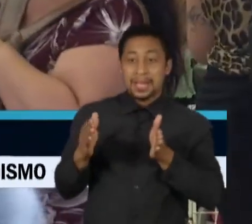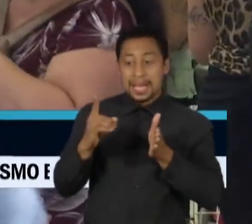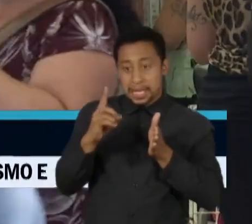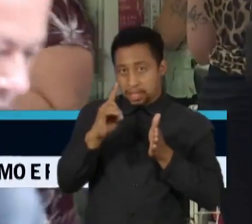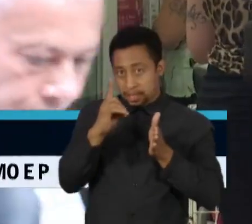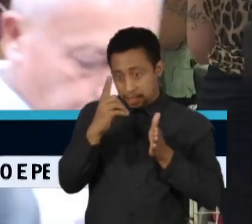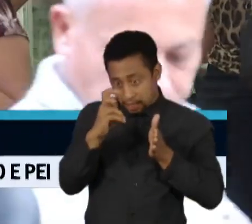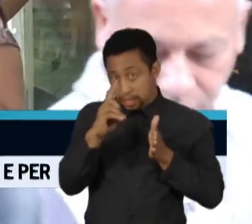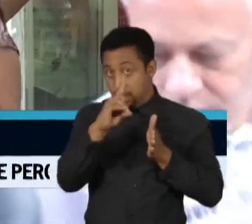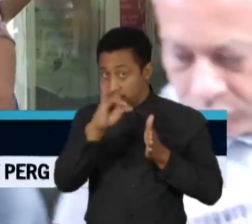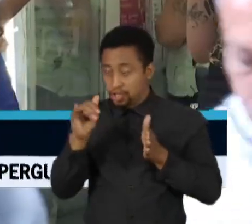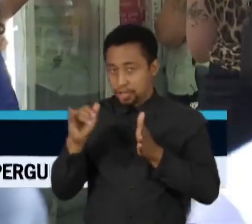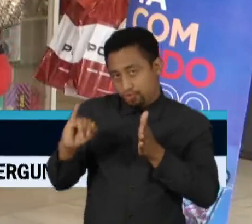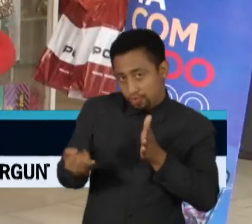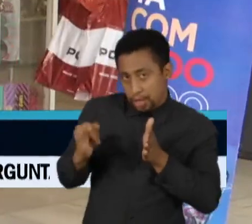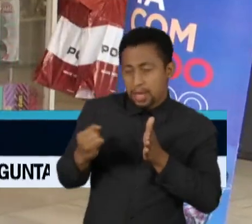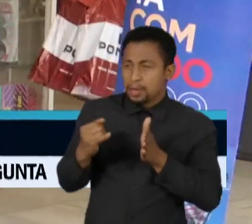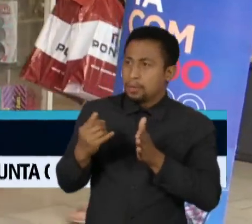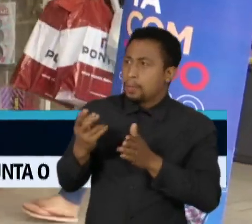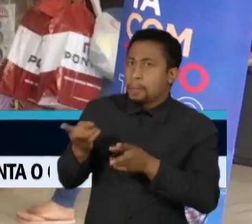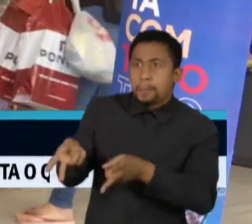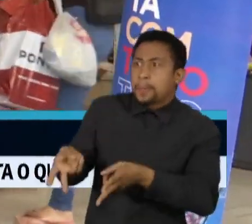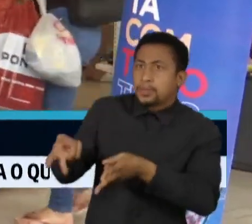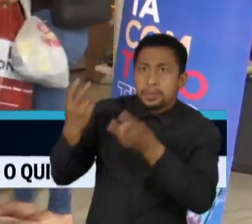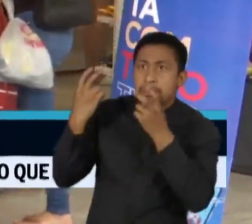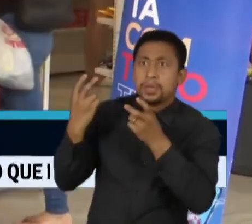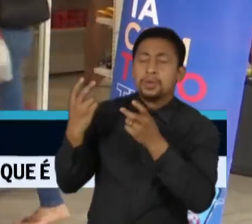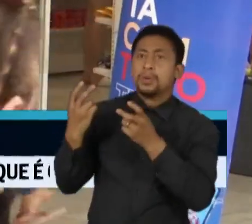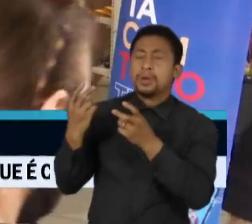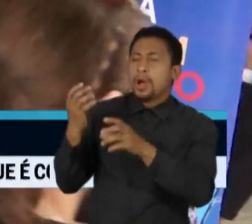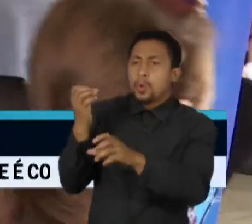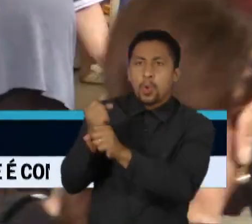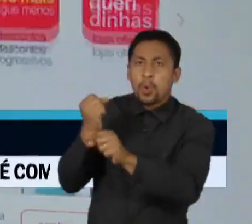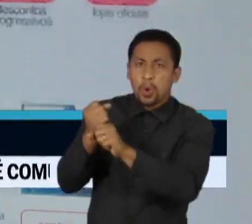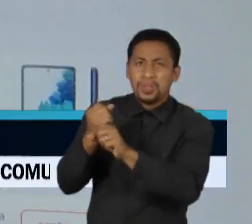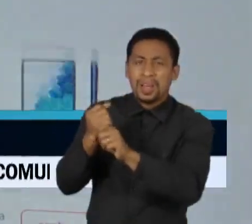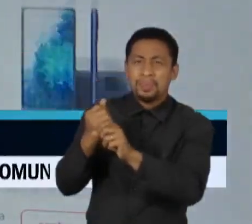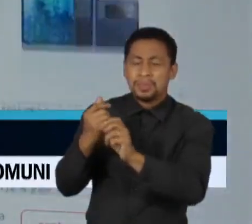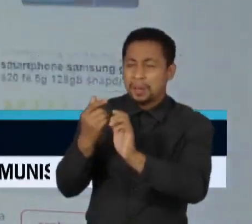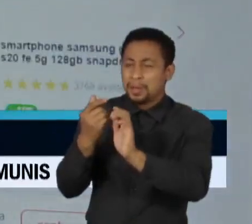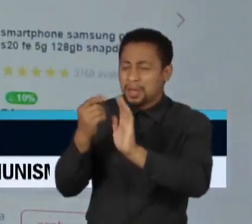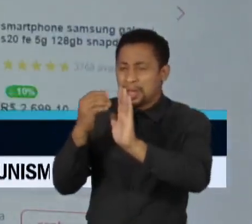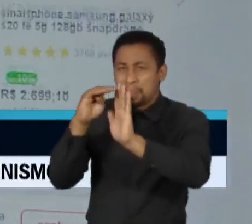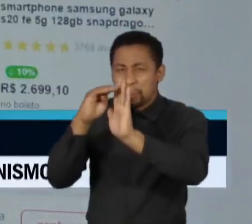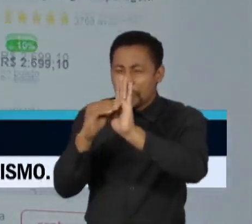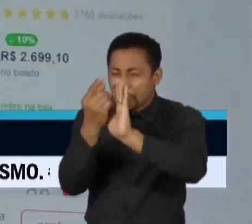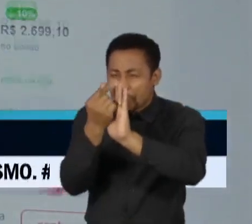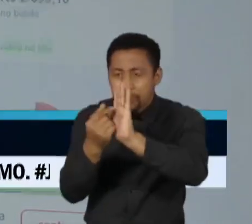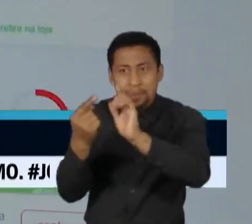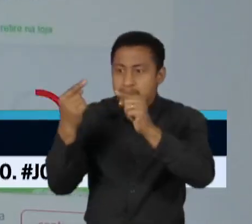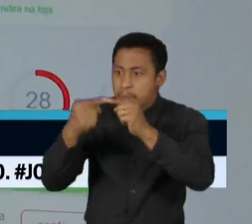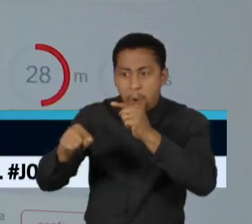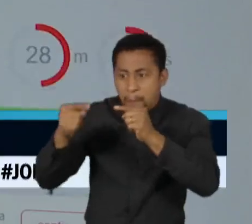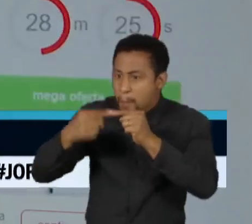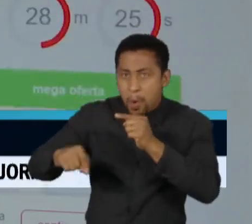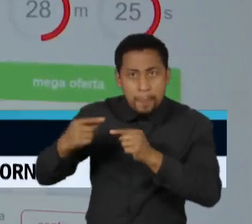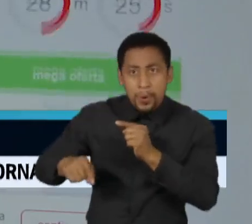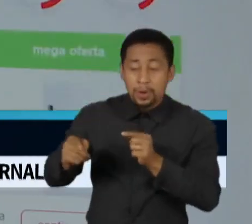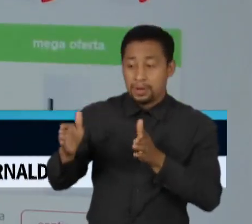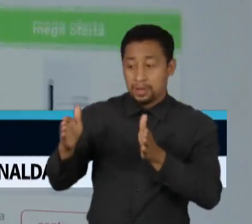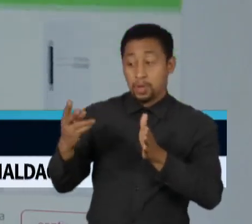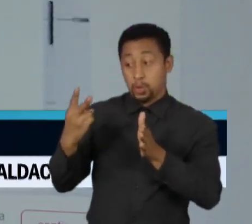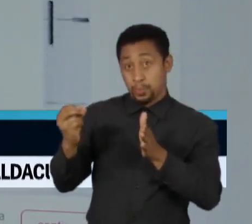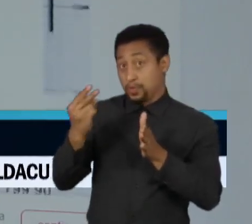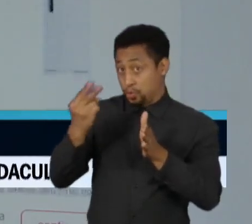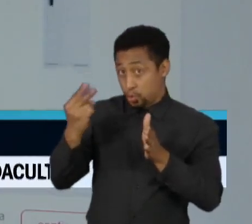divulgadas inconsistências contábeis no valor de 20 bilhões de reais nos balanços de 2022 e